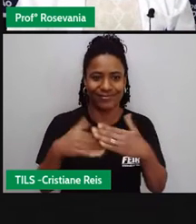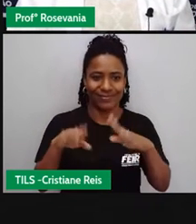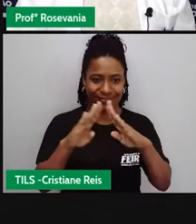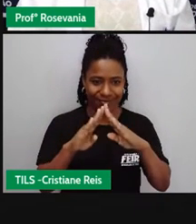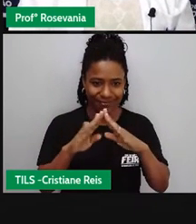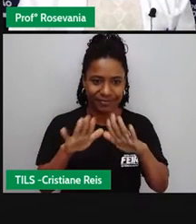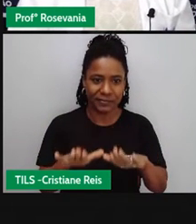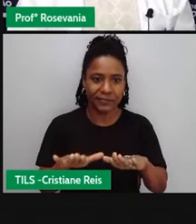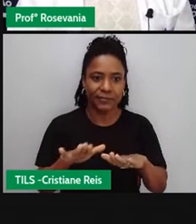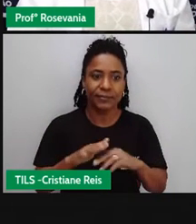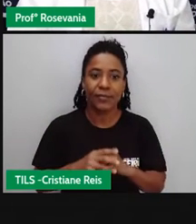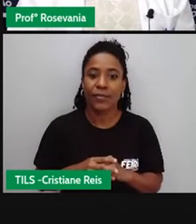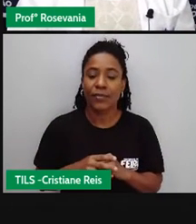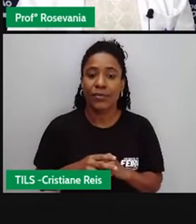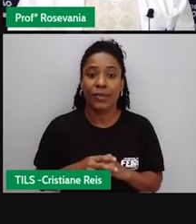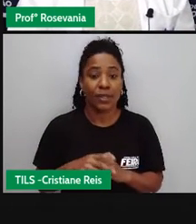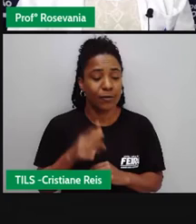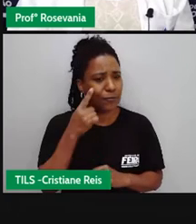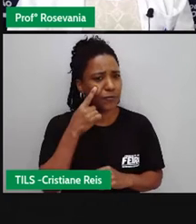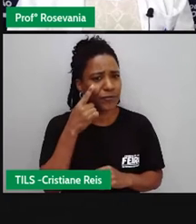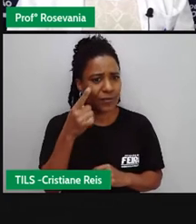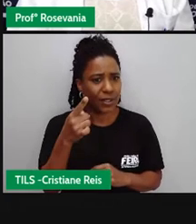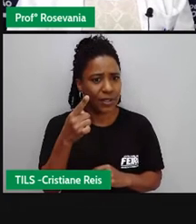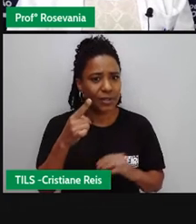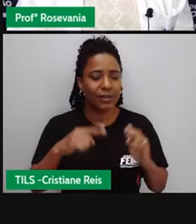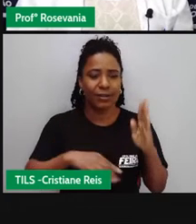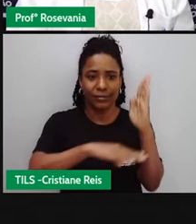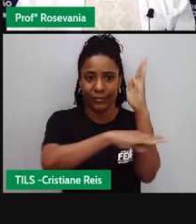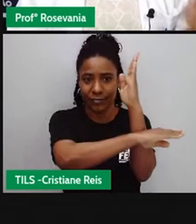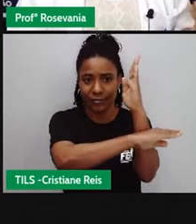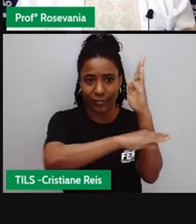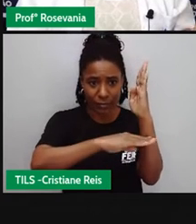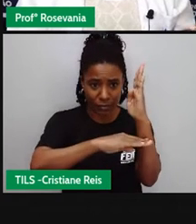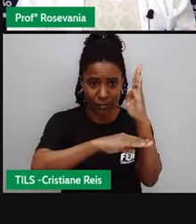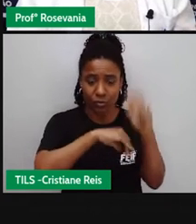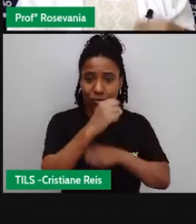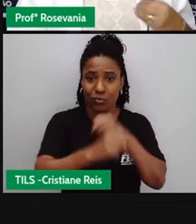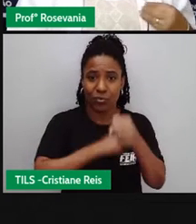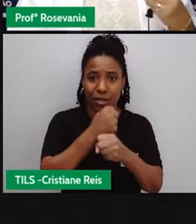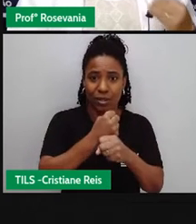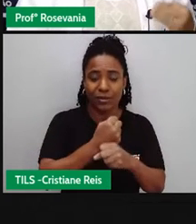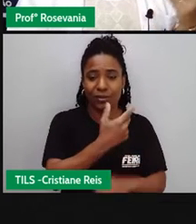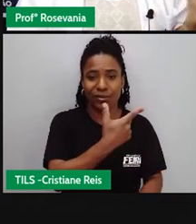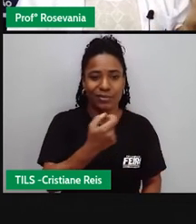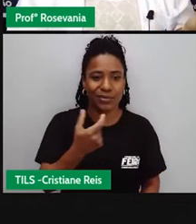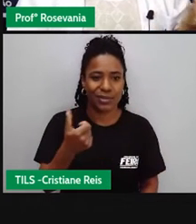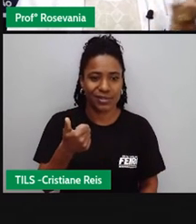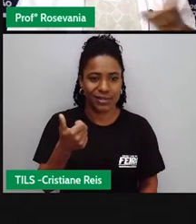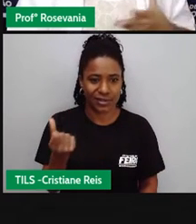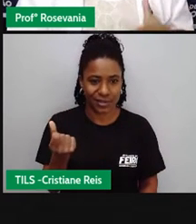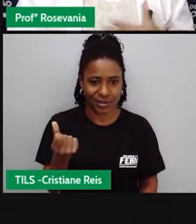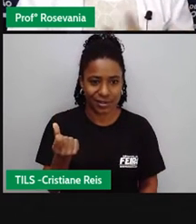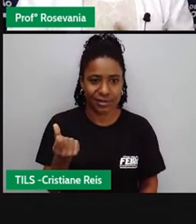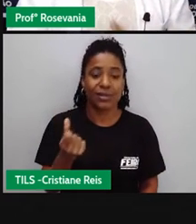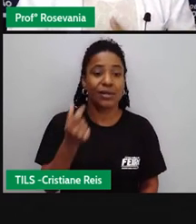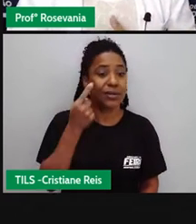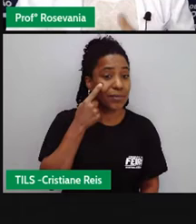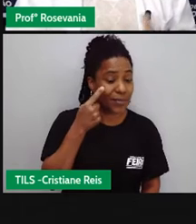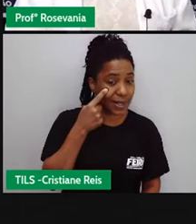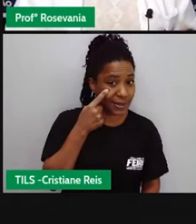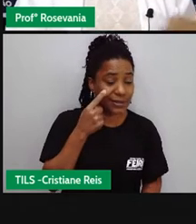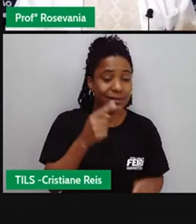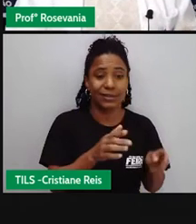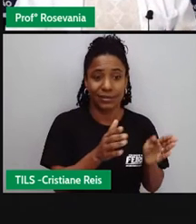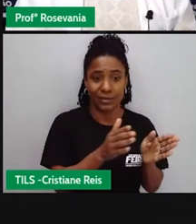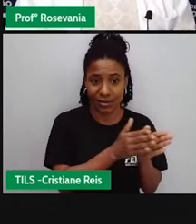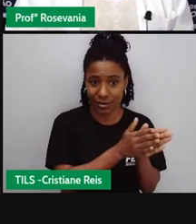Vamos lá. Esses aqui são dados, né, de 2016. Eu gostaria de chamar a atenção que quando tiver os dados, né, de 2020 para cá,